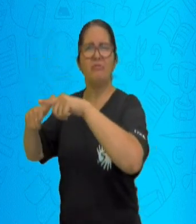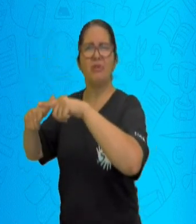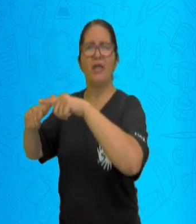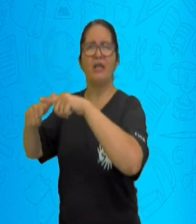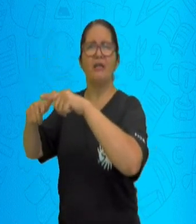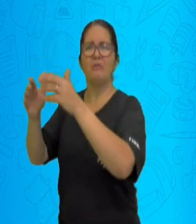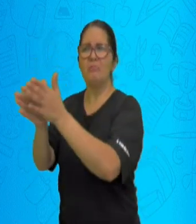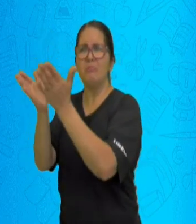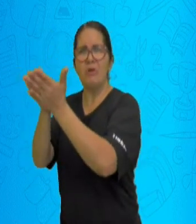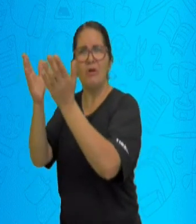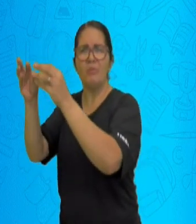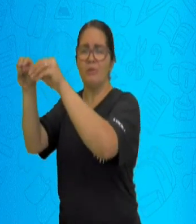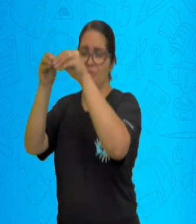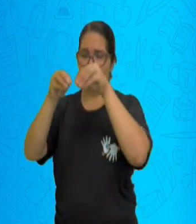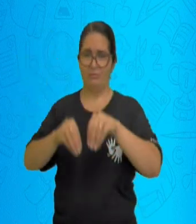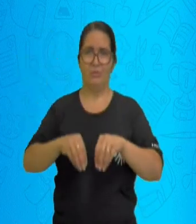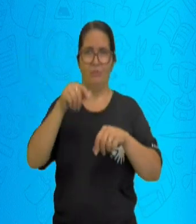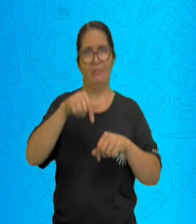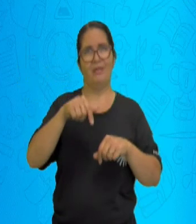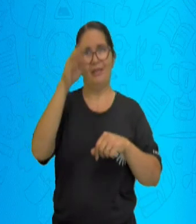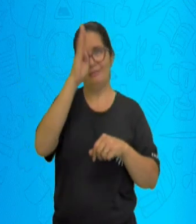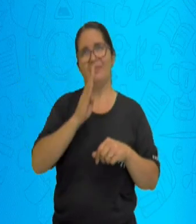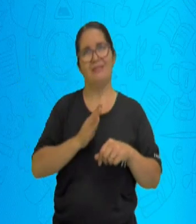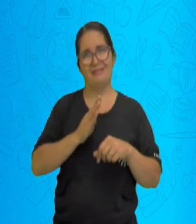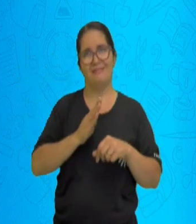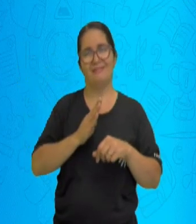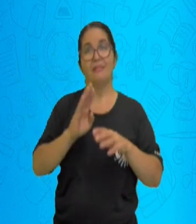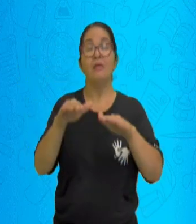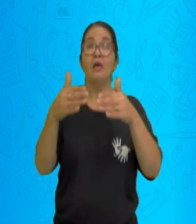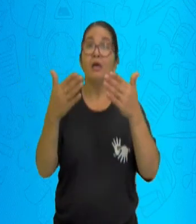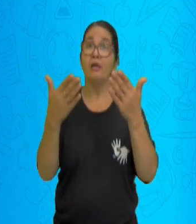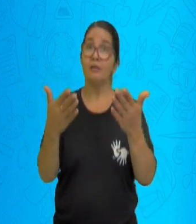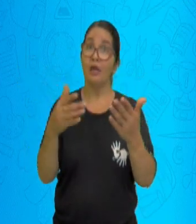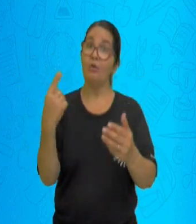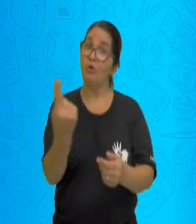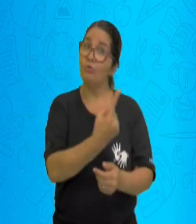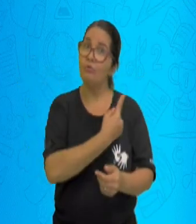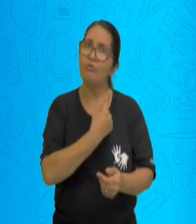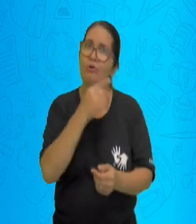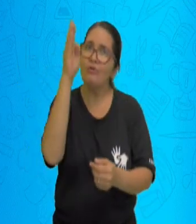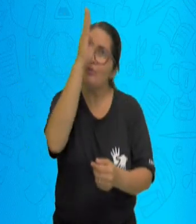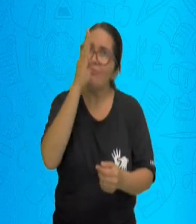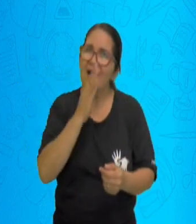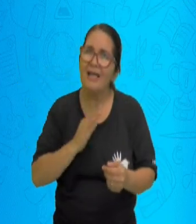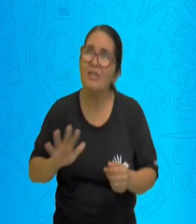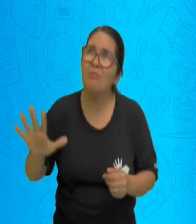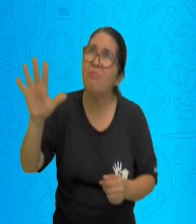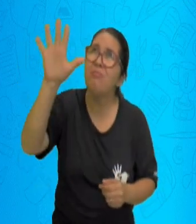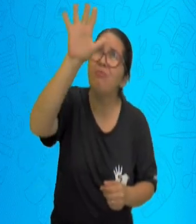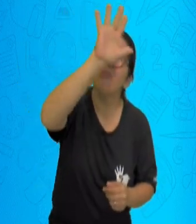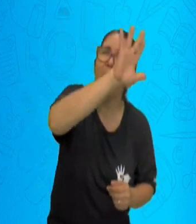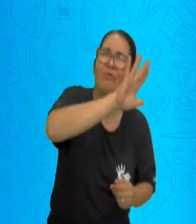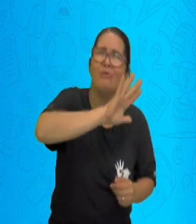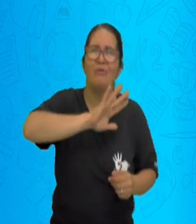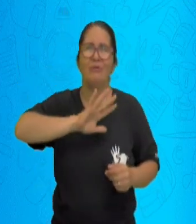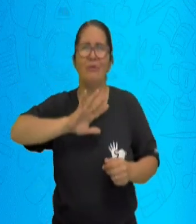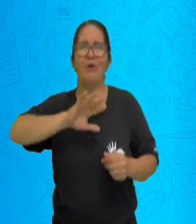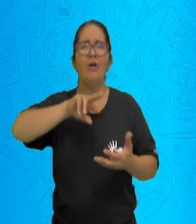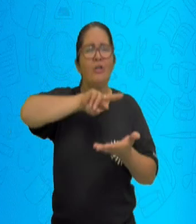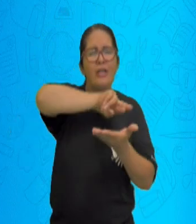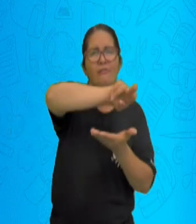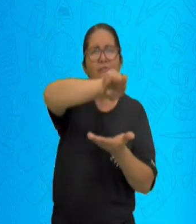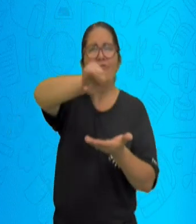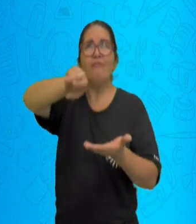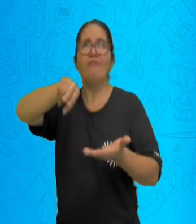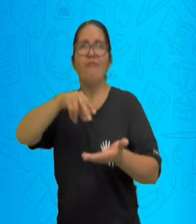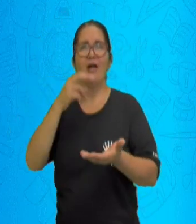faz entender com que o nosso país é constituído de várias culturas, ele é um país multicultural, e, além de tudo, ter o quê? Uma questão